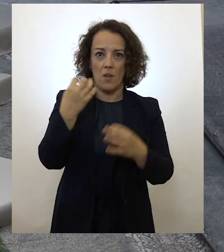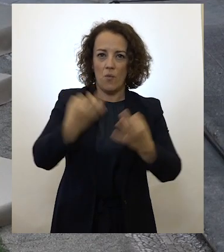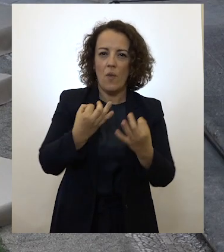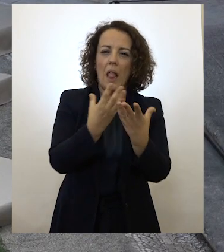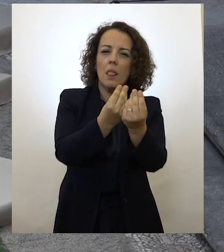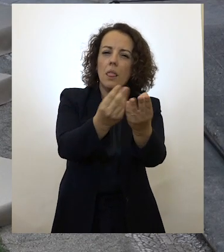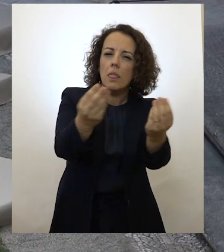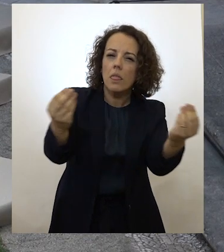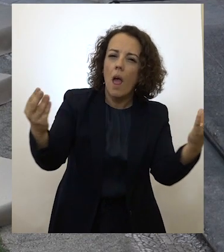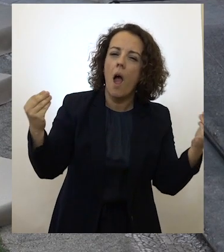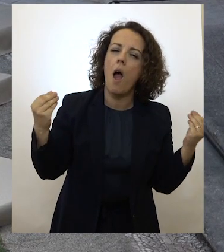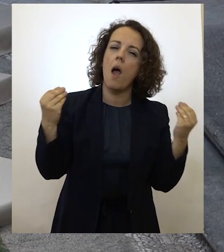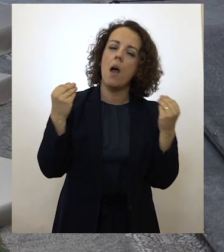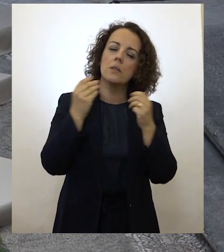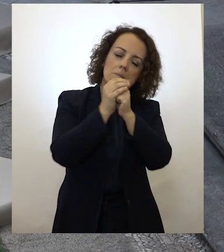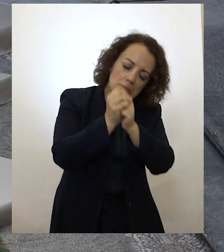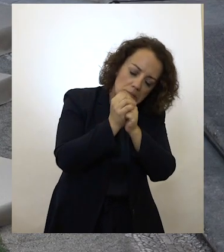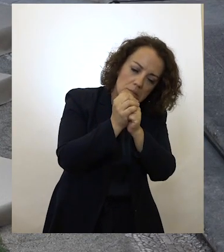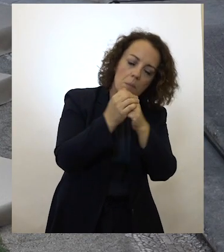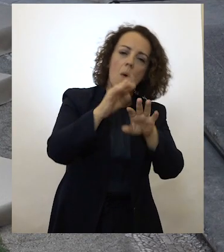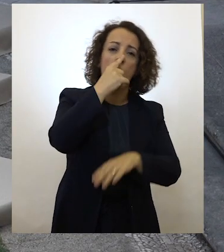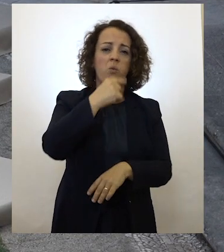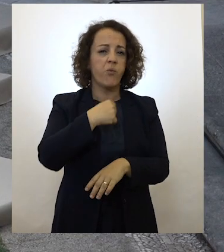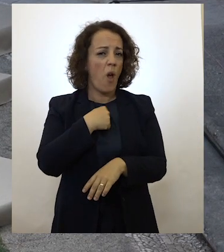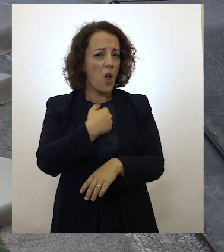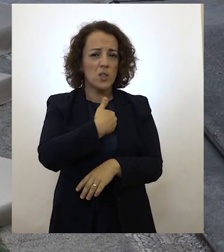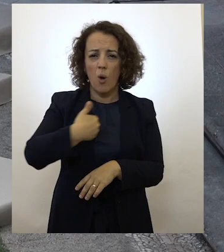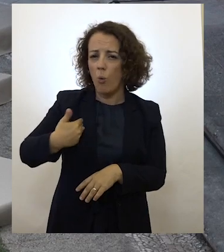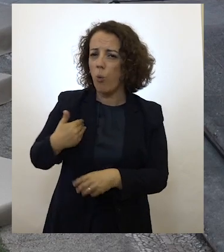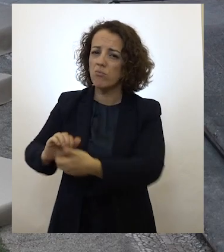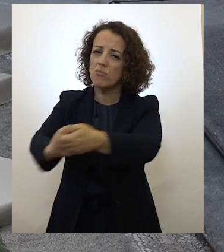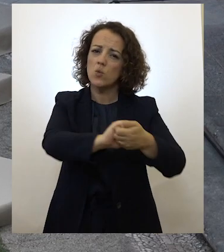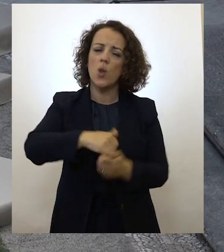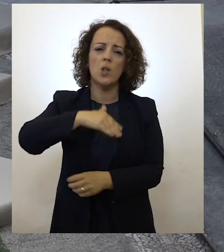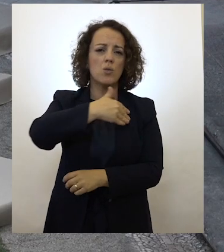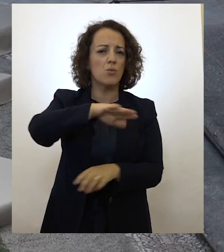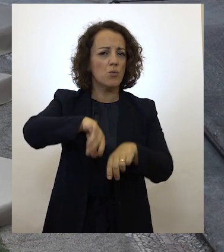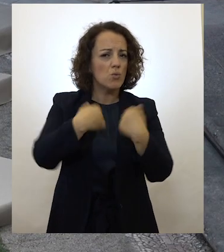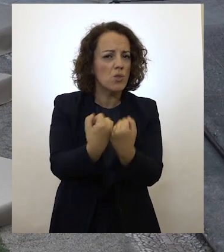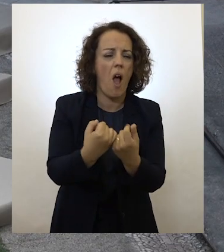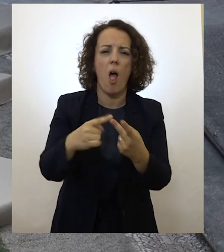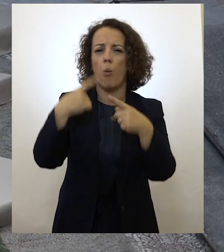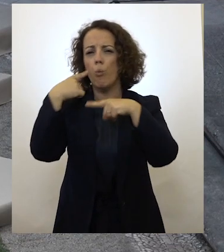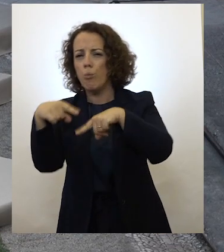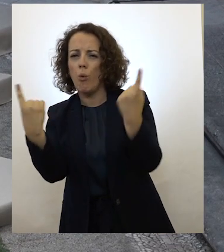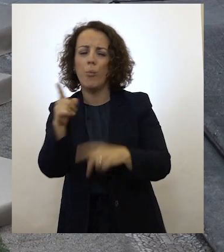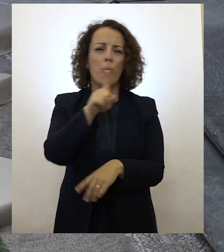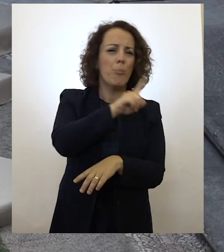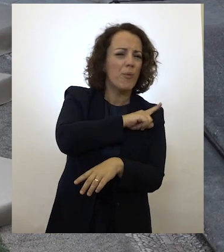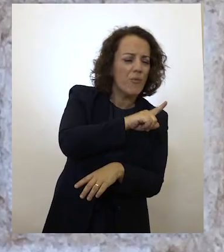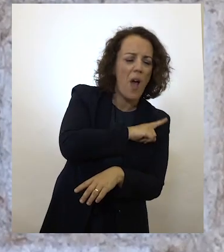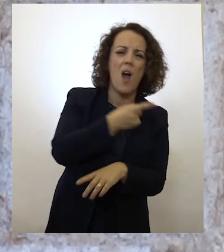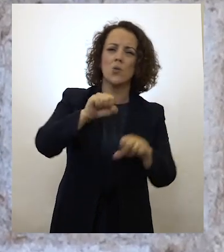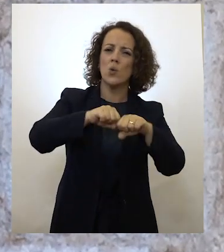devoções de tantas e tantos, falhou na saúde, na solidariedade social, no público, no